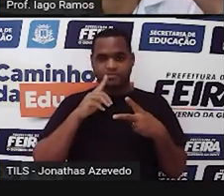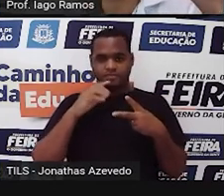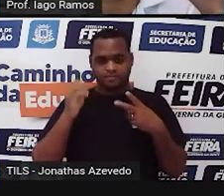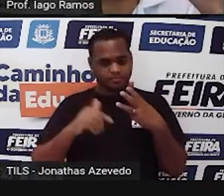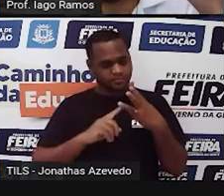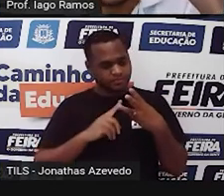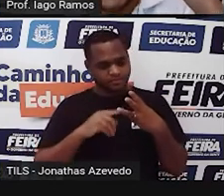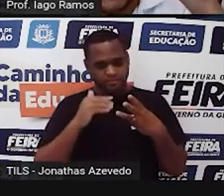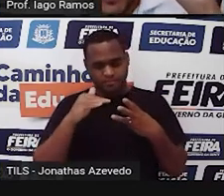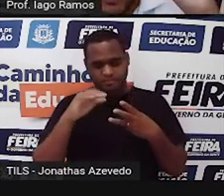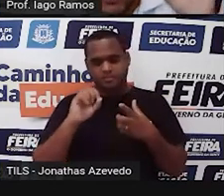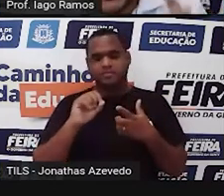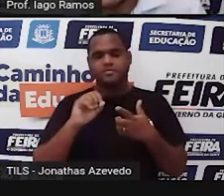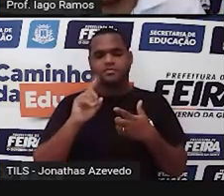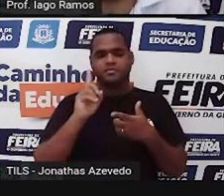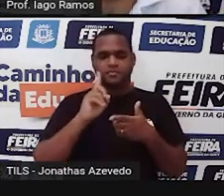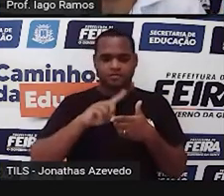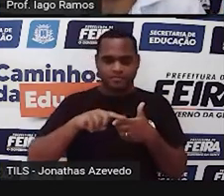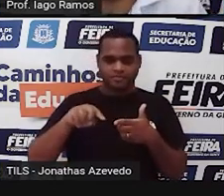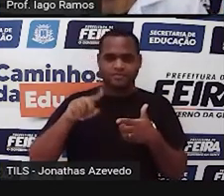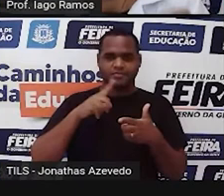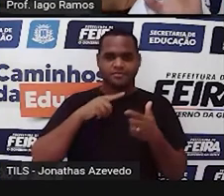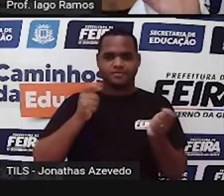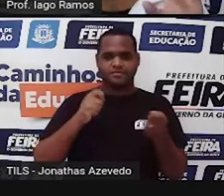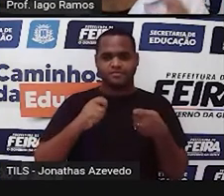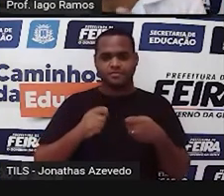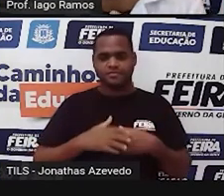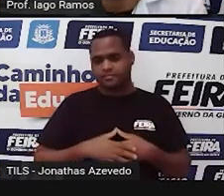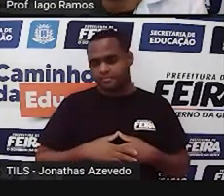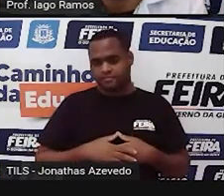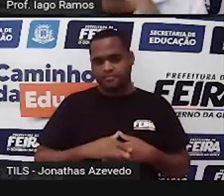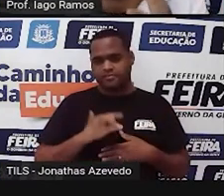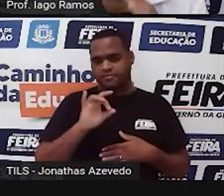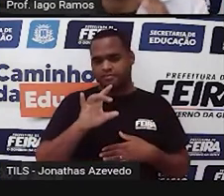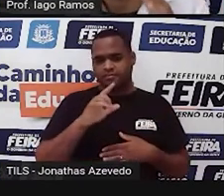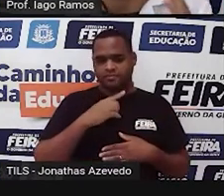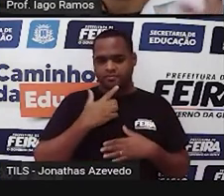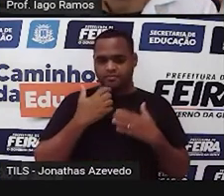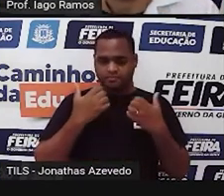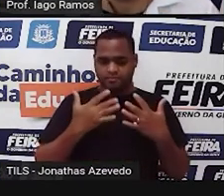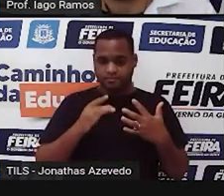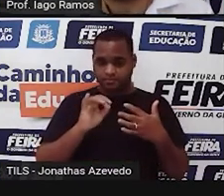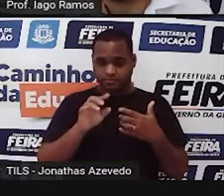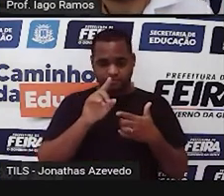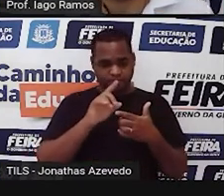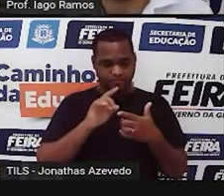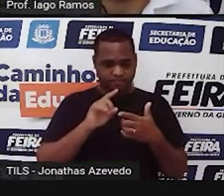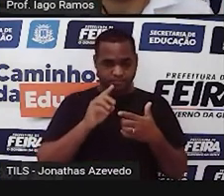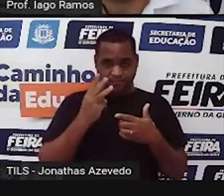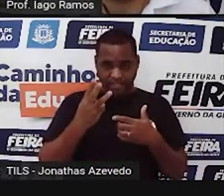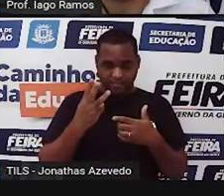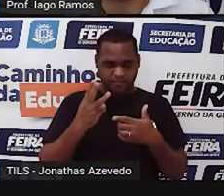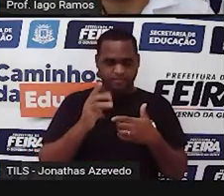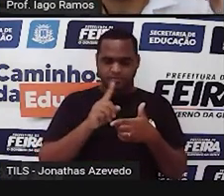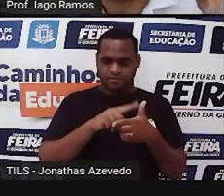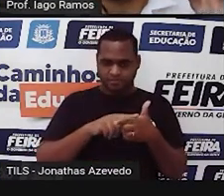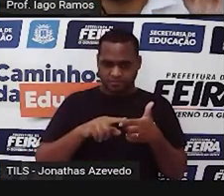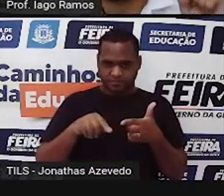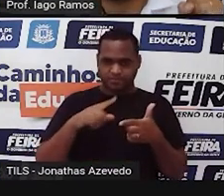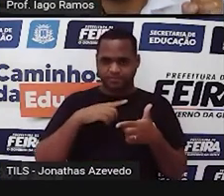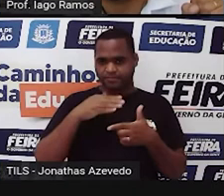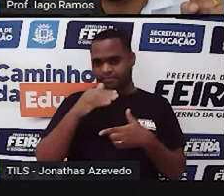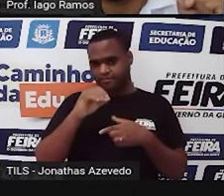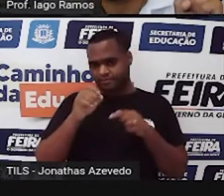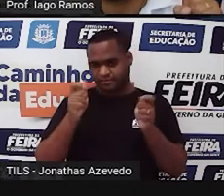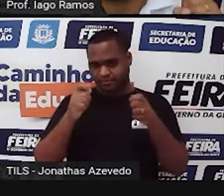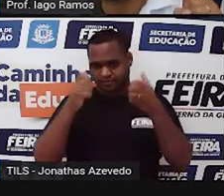acha o resultado, divide por 10 de novo. Só que, ao invés de fazer três divisões por 10, dá para a gente trocar